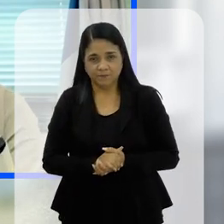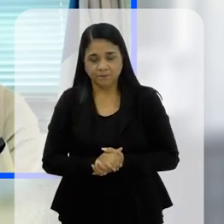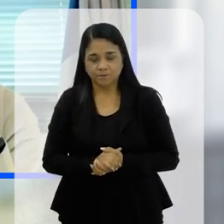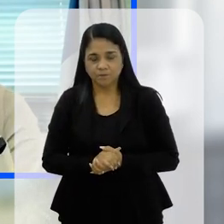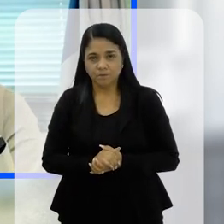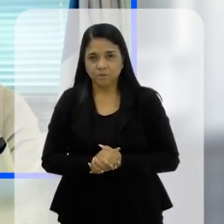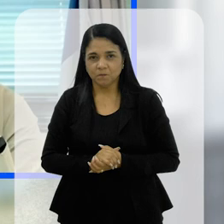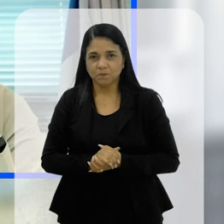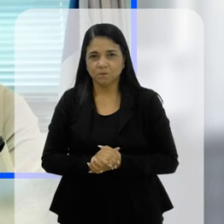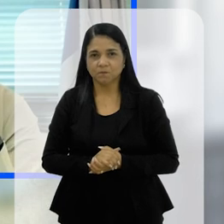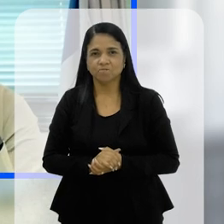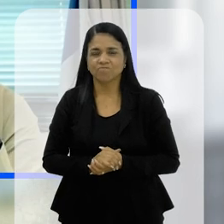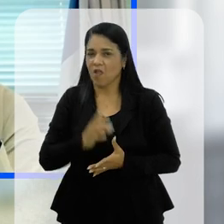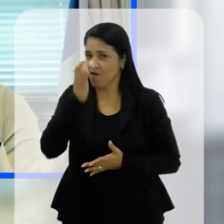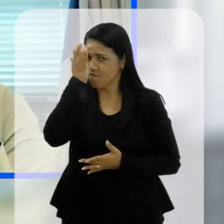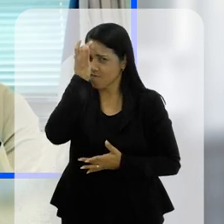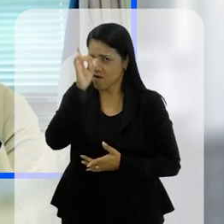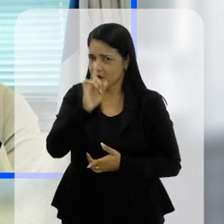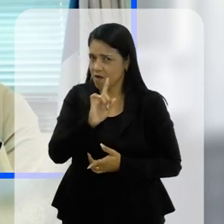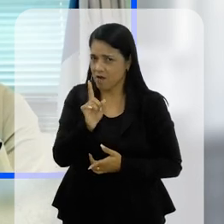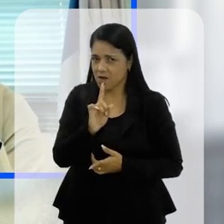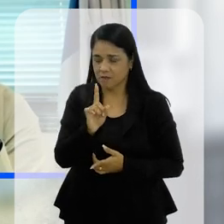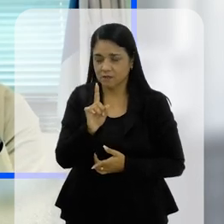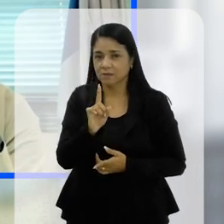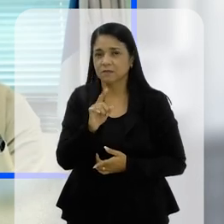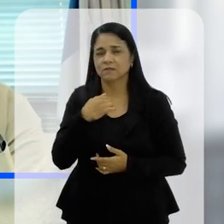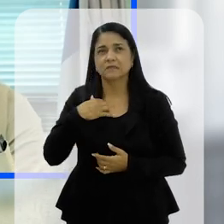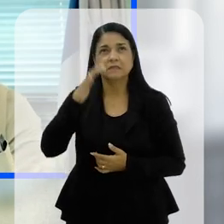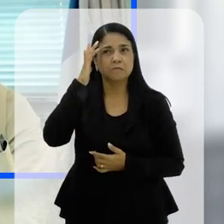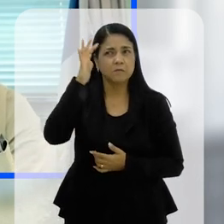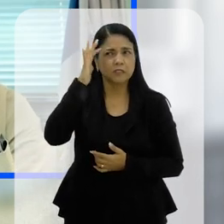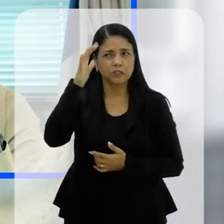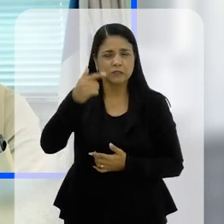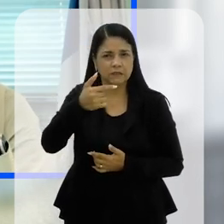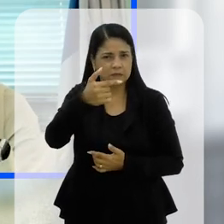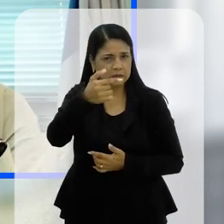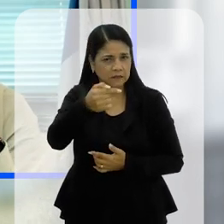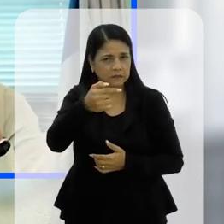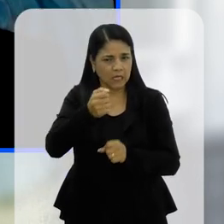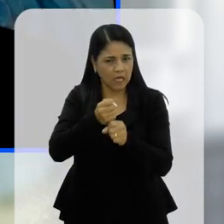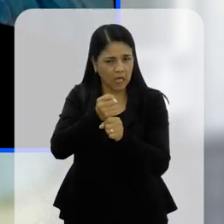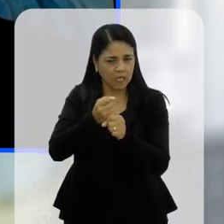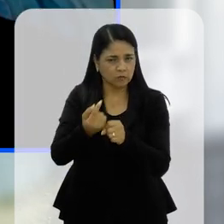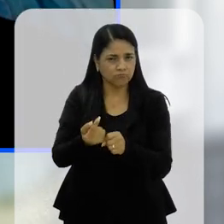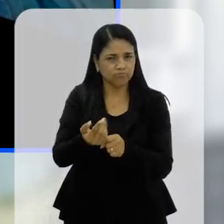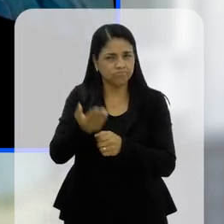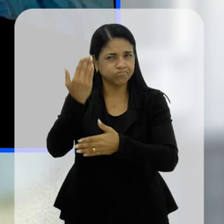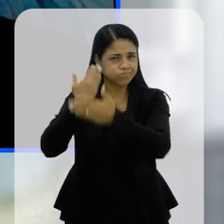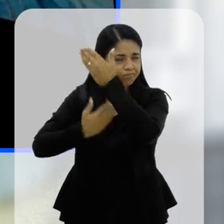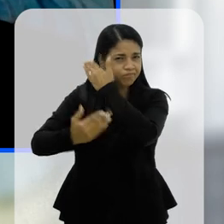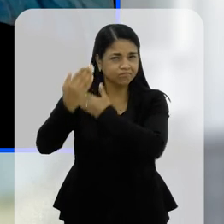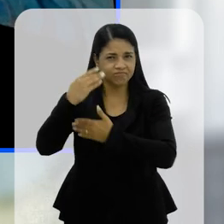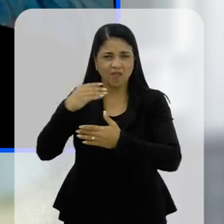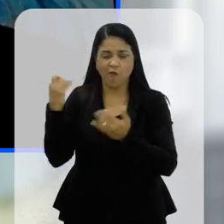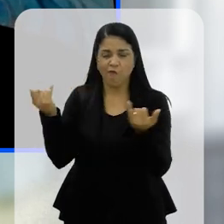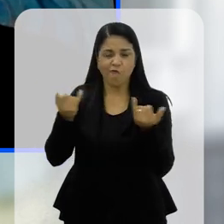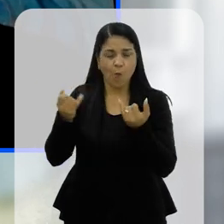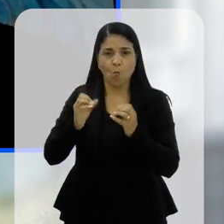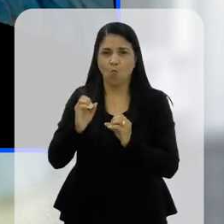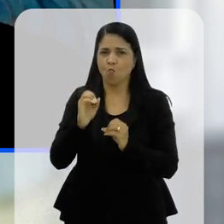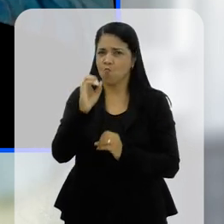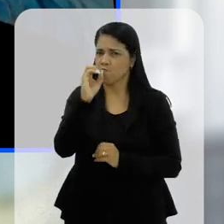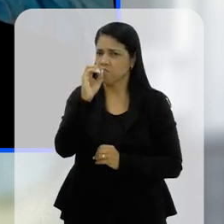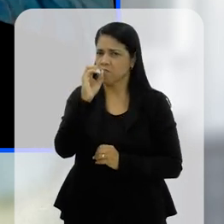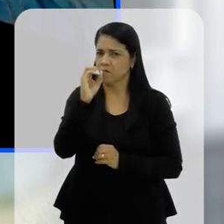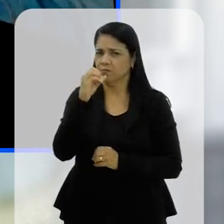anos? É, não é fácil, né, imagina 17 anos atrás que a informação era